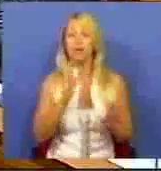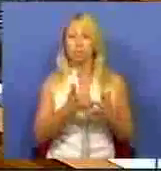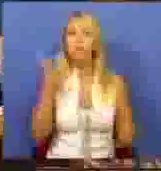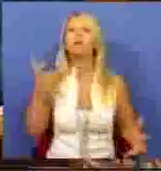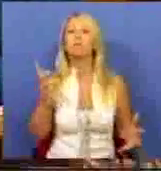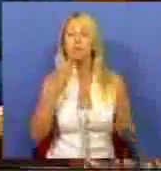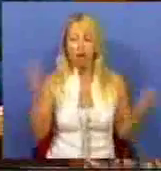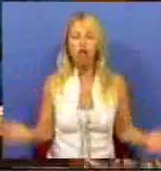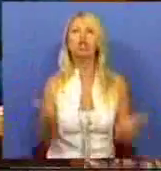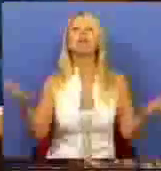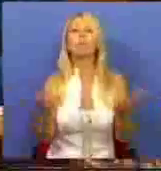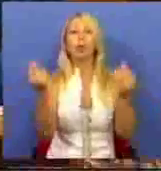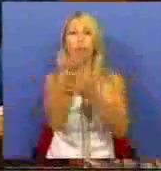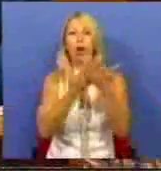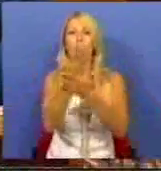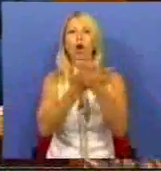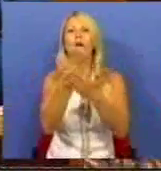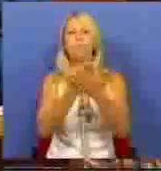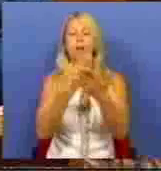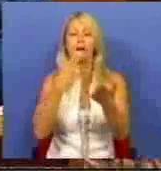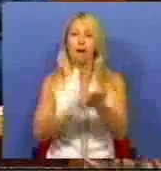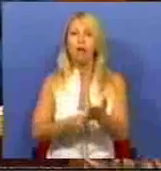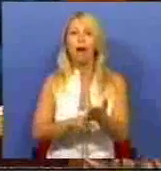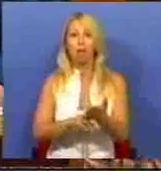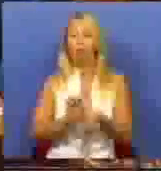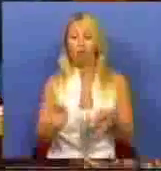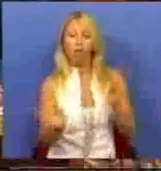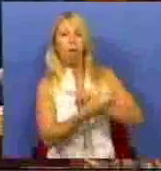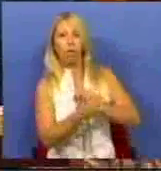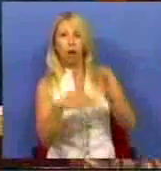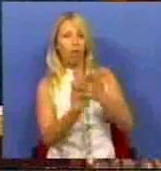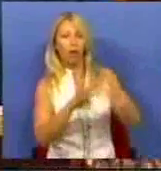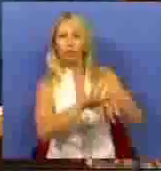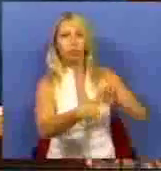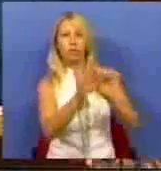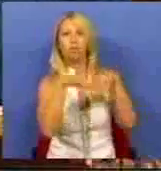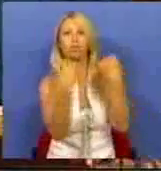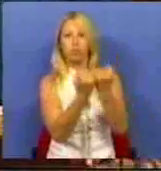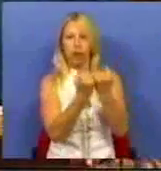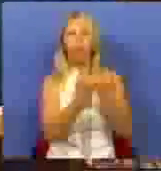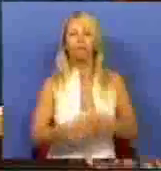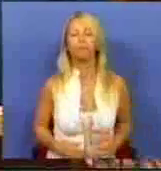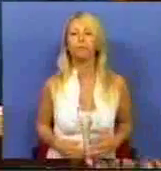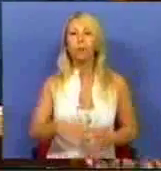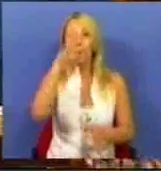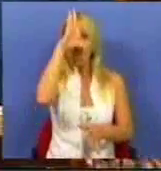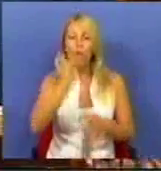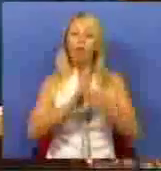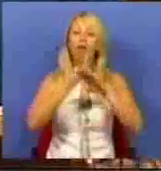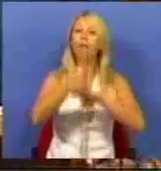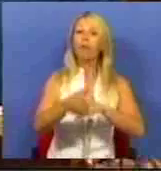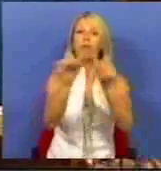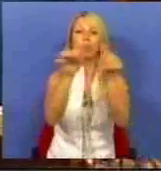estimulem a economia real e contrariem o desastre social. O Governo interveio no sistema